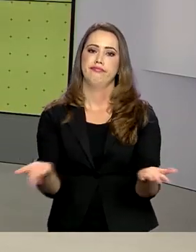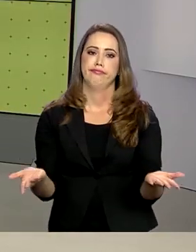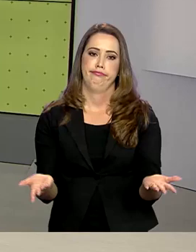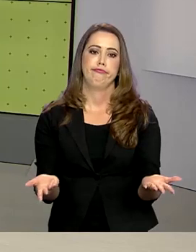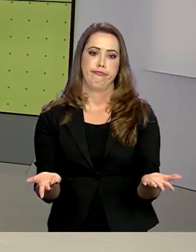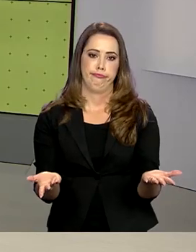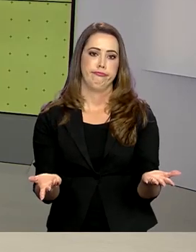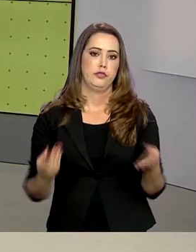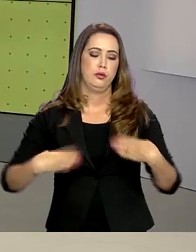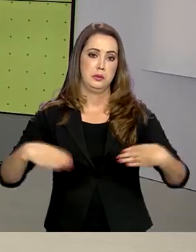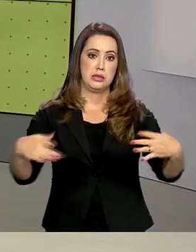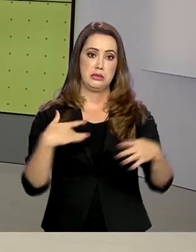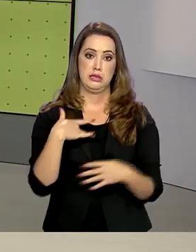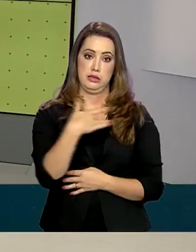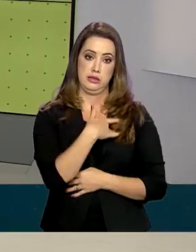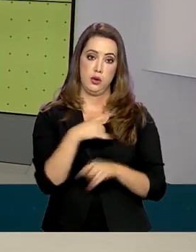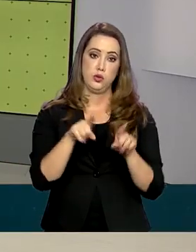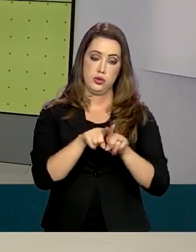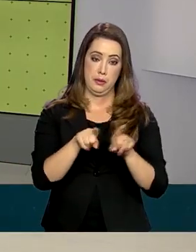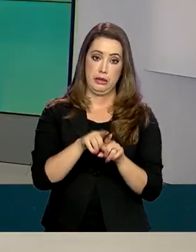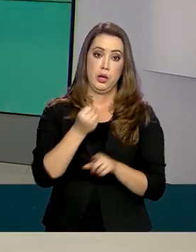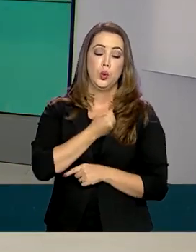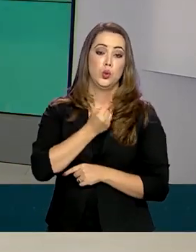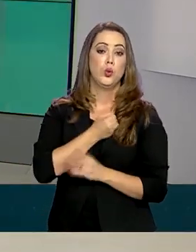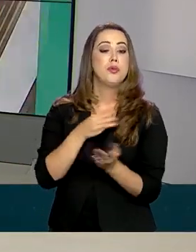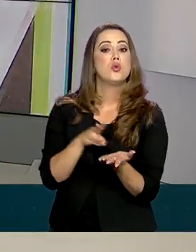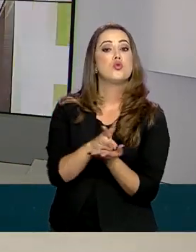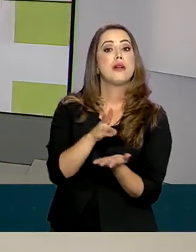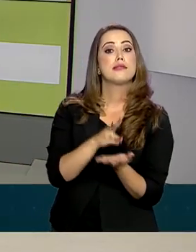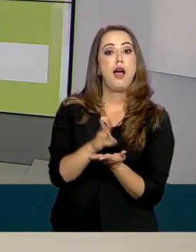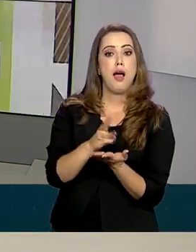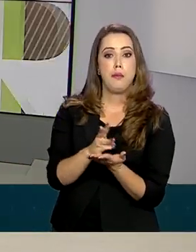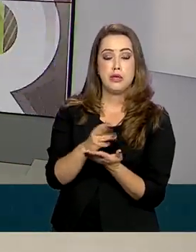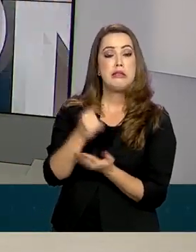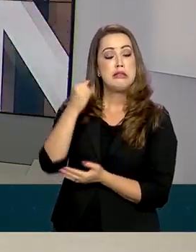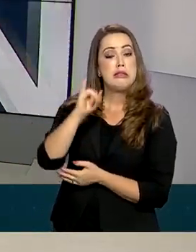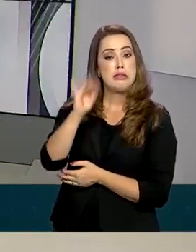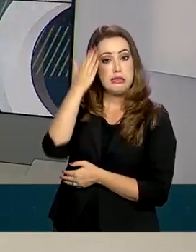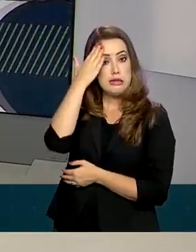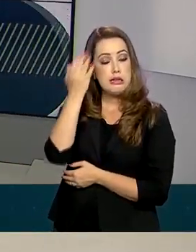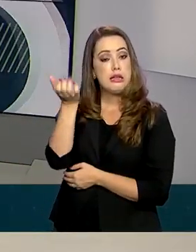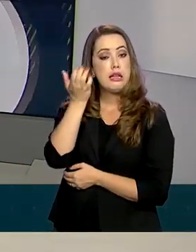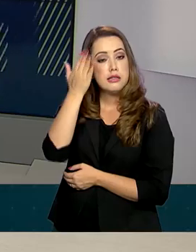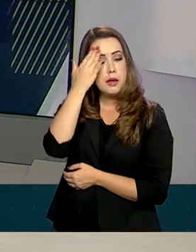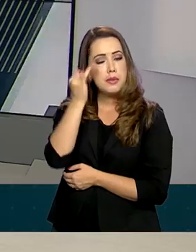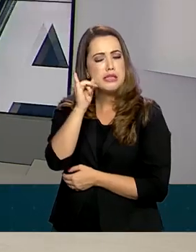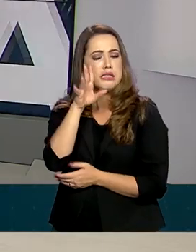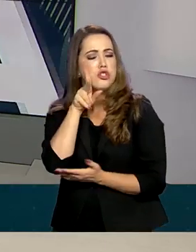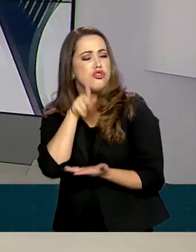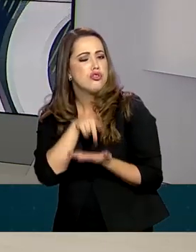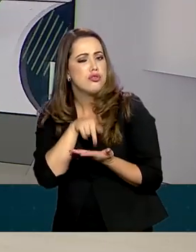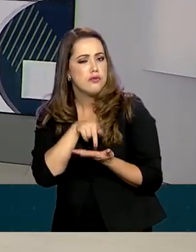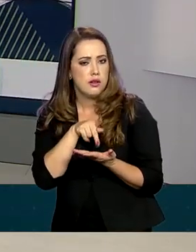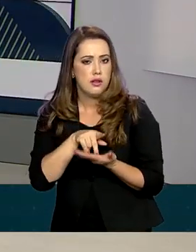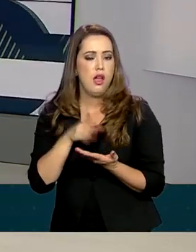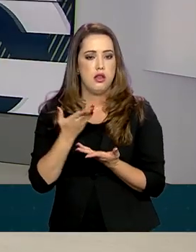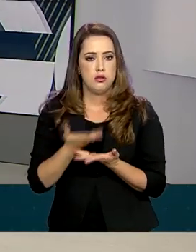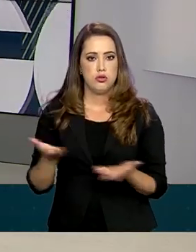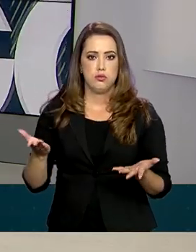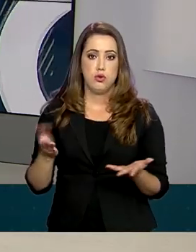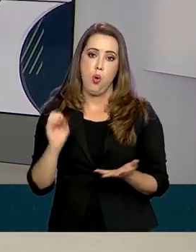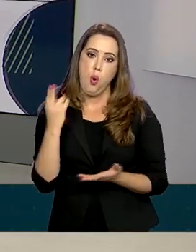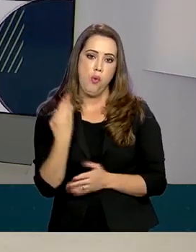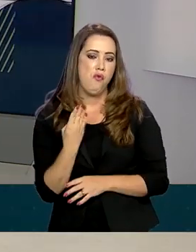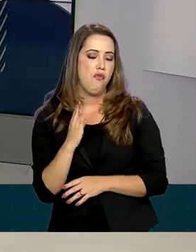E o Ministério da Saúde disponibiliza um número de WhatsApp para quem quiser saber se alguma notícia sobre o coronavírus é